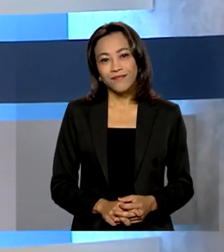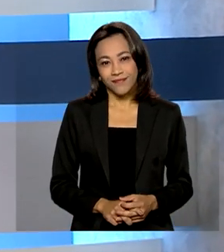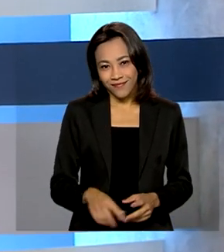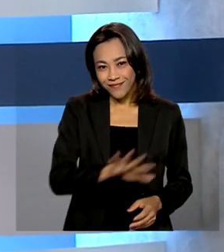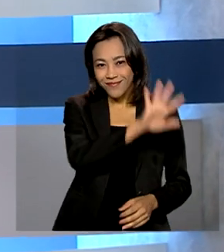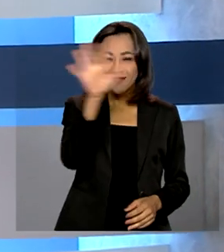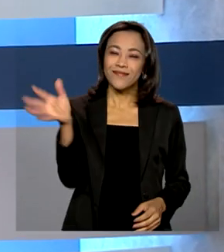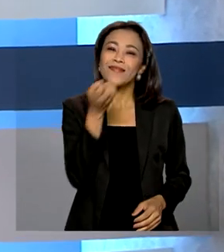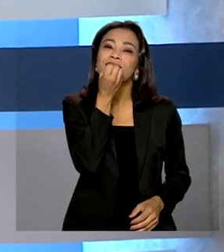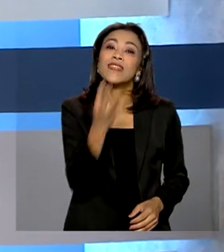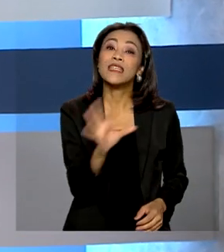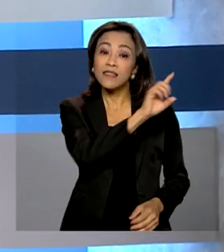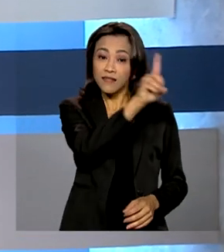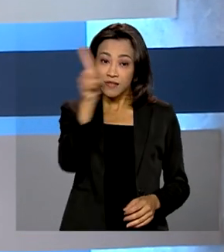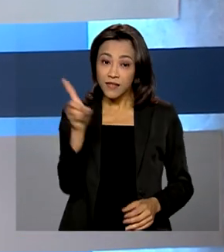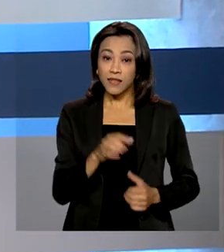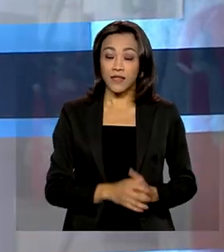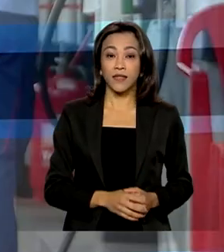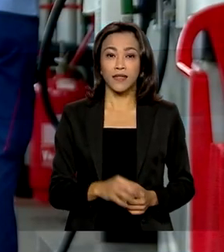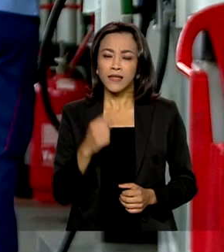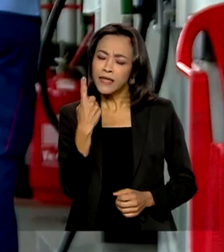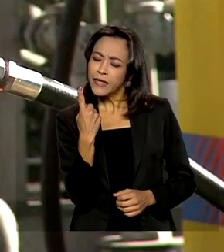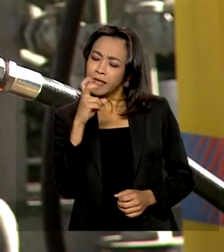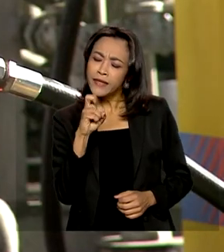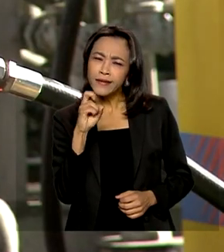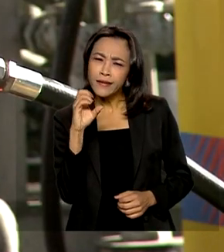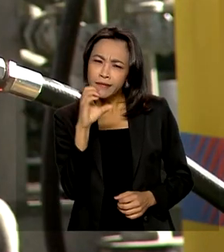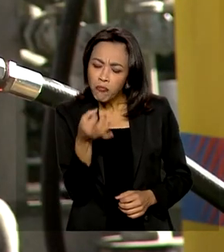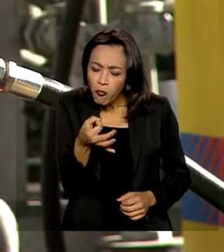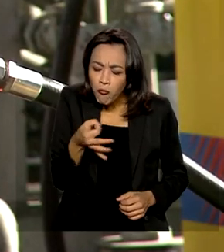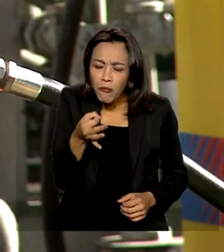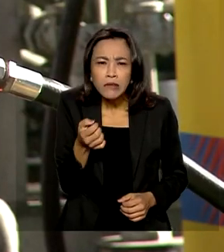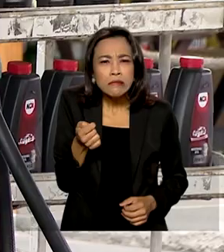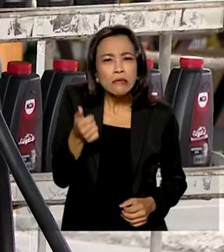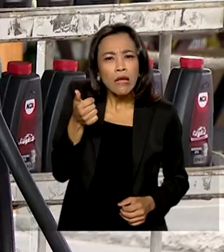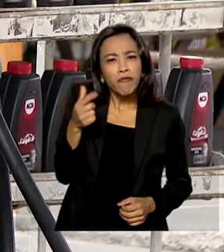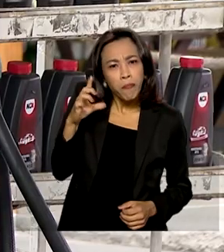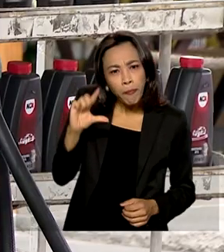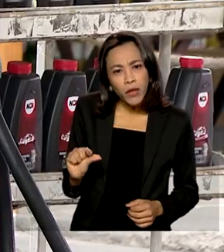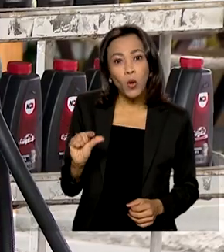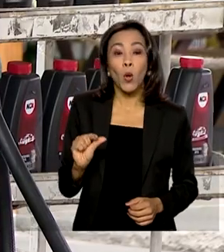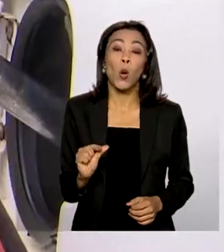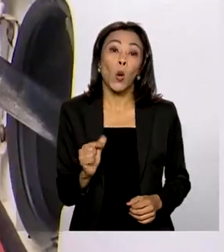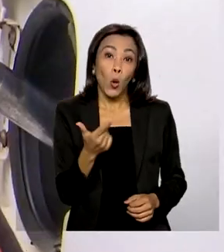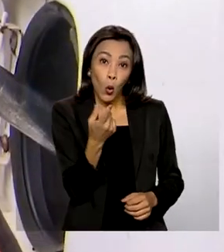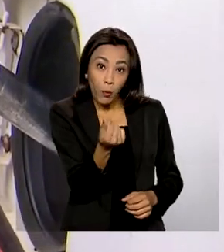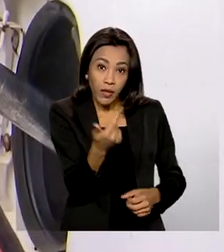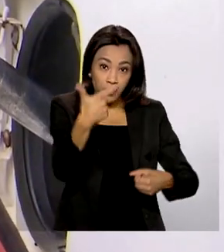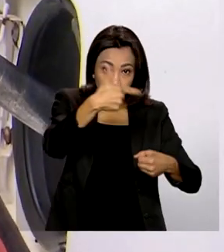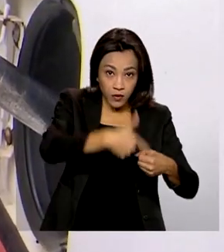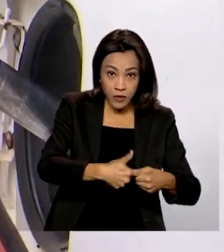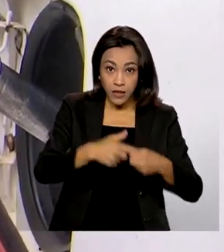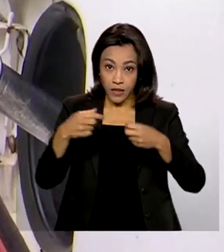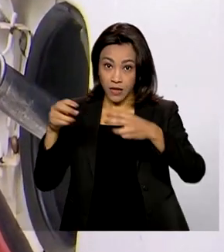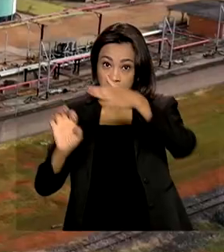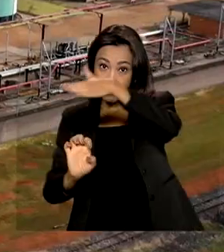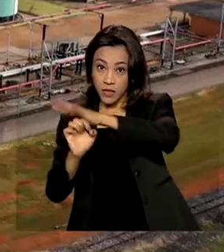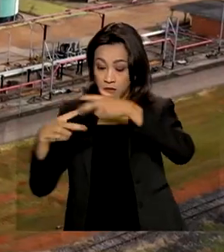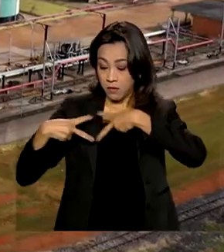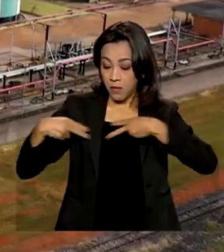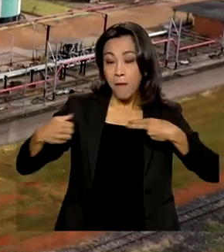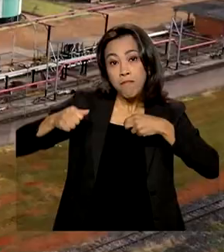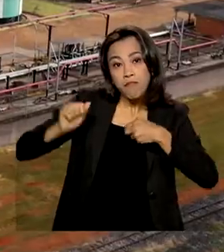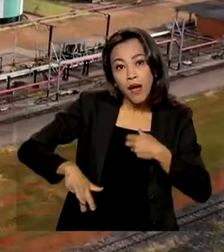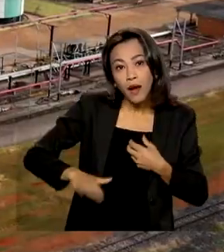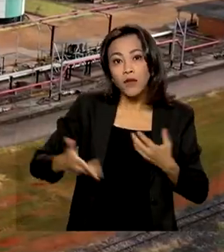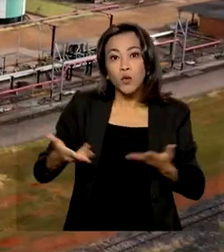Olá, bom dia! 15 centavos a menos. Preço da gasolina da Petrobras fica mais barato a partir de hoje